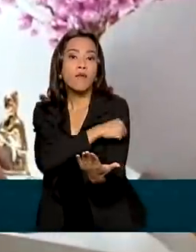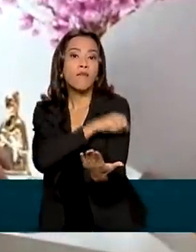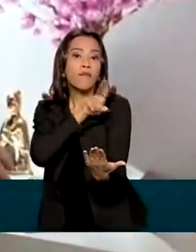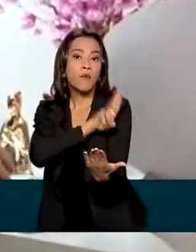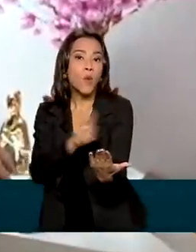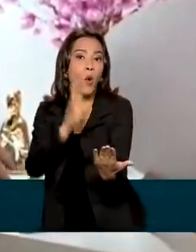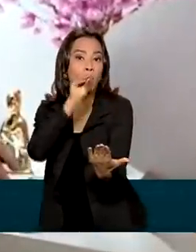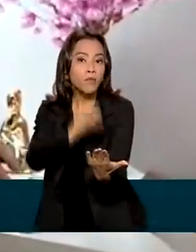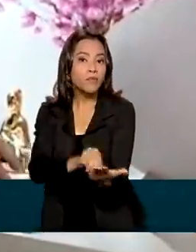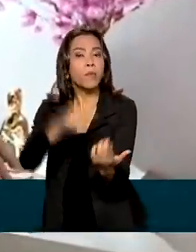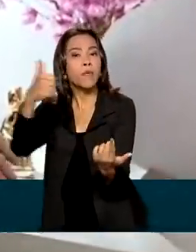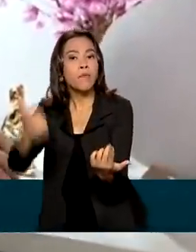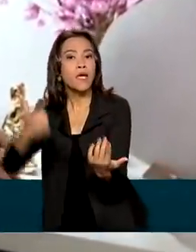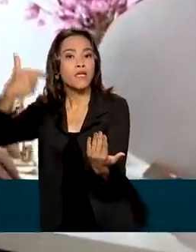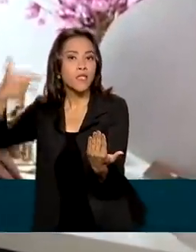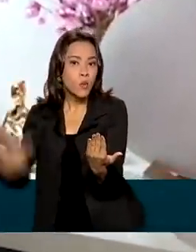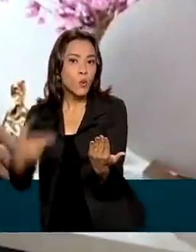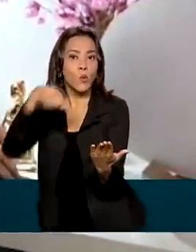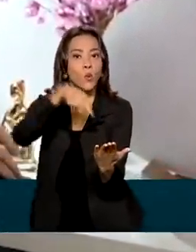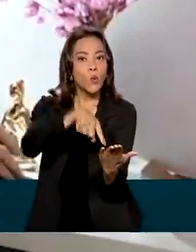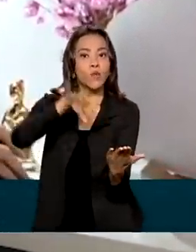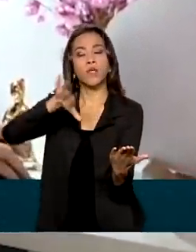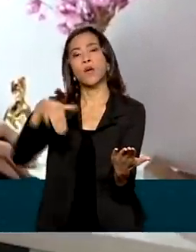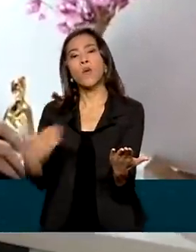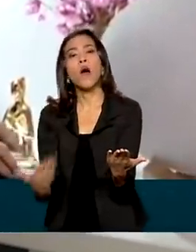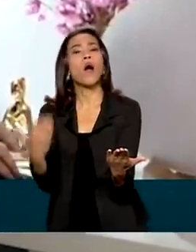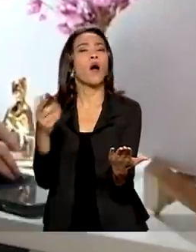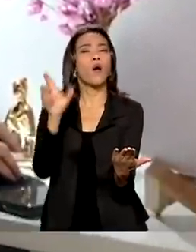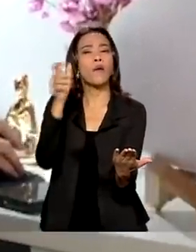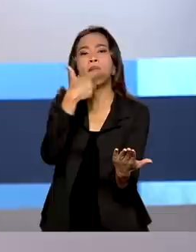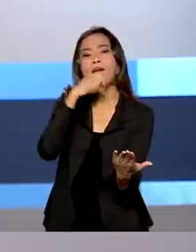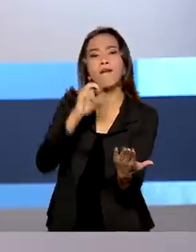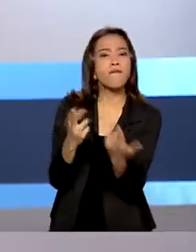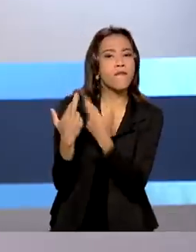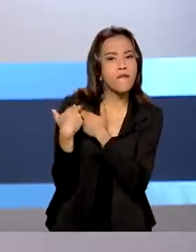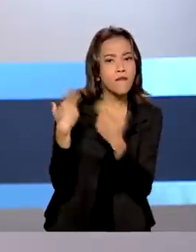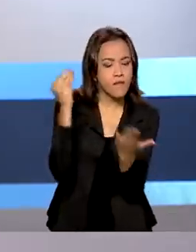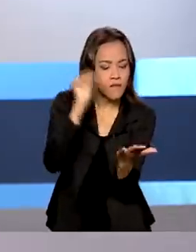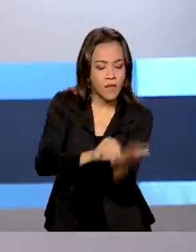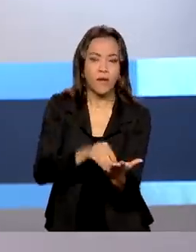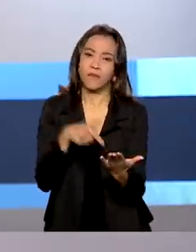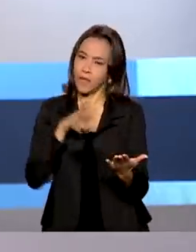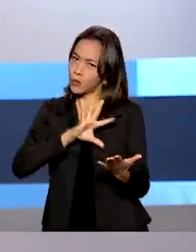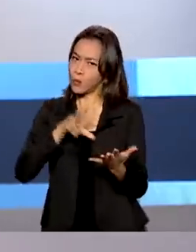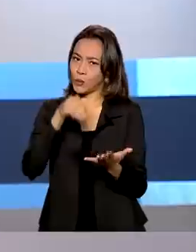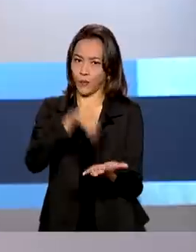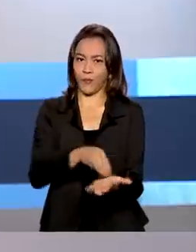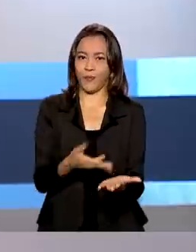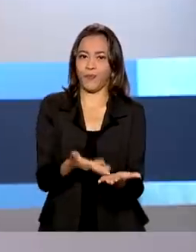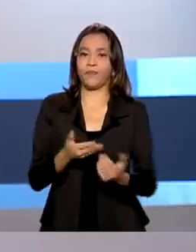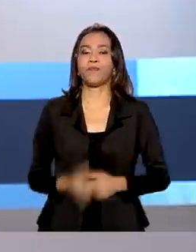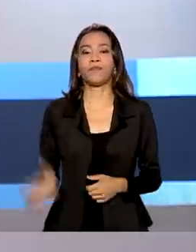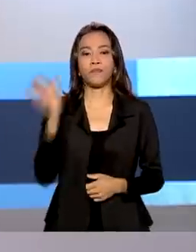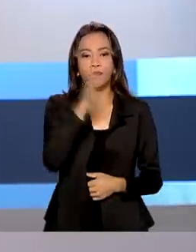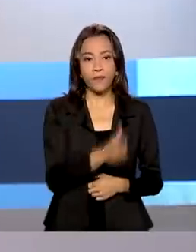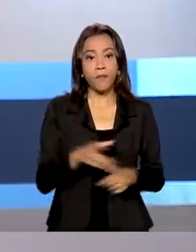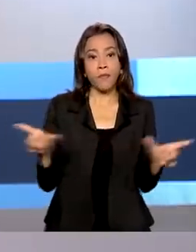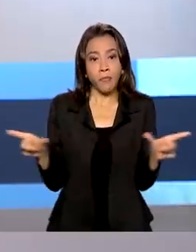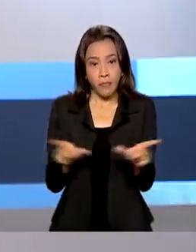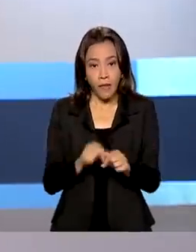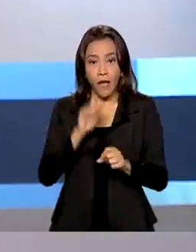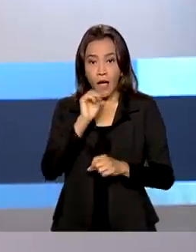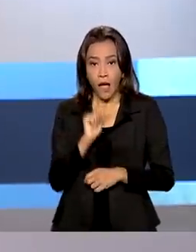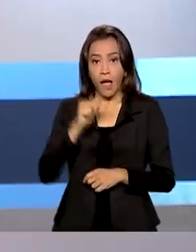primeira e a segunda dose, o código da pessoa que aplicou. A ANS, Agência Nacional de Saúde